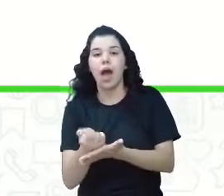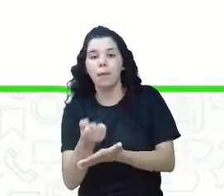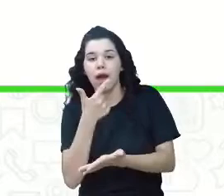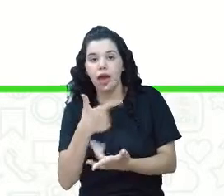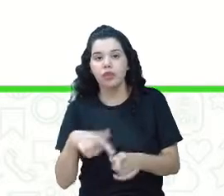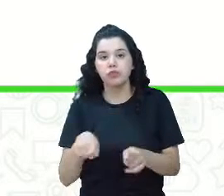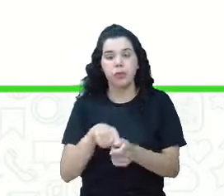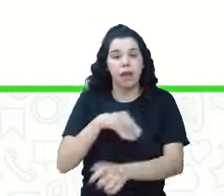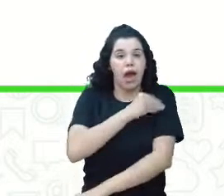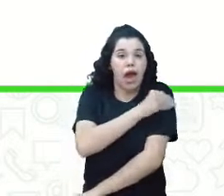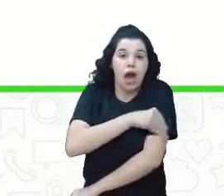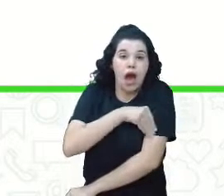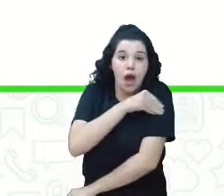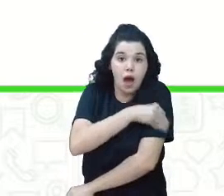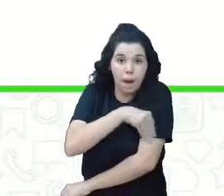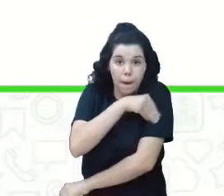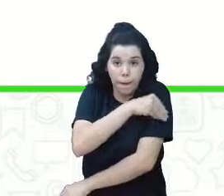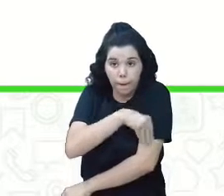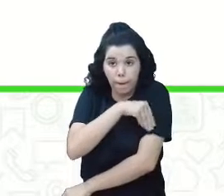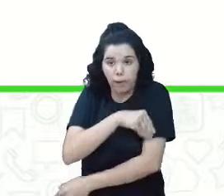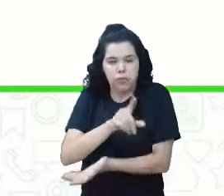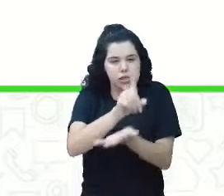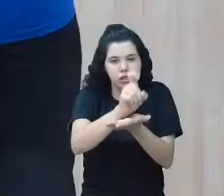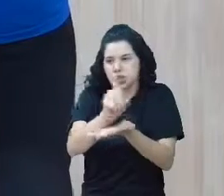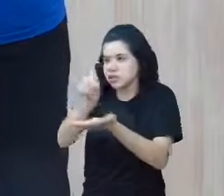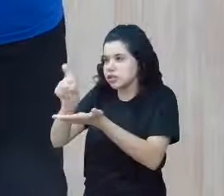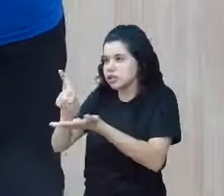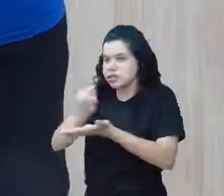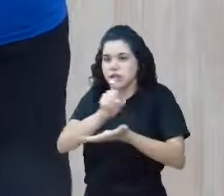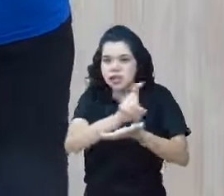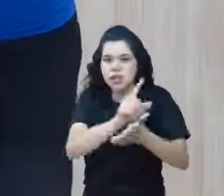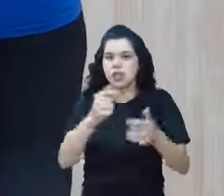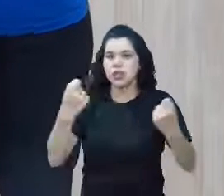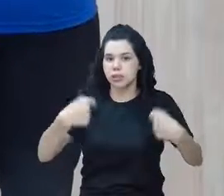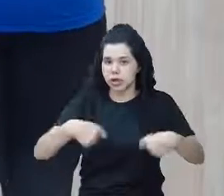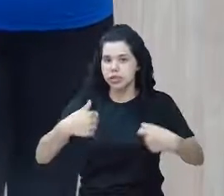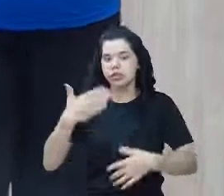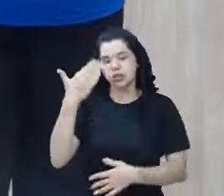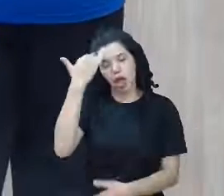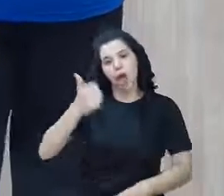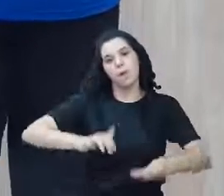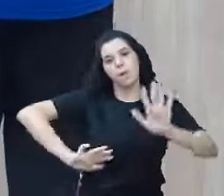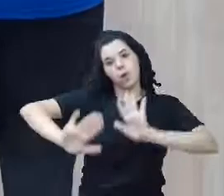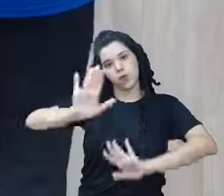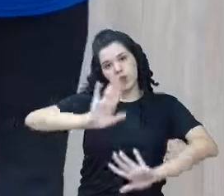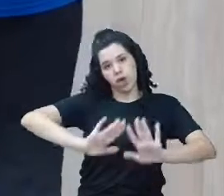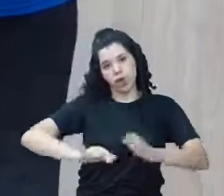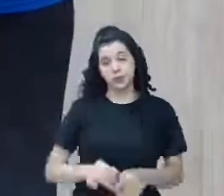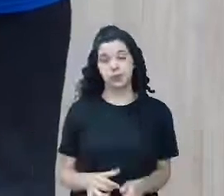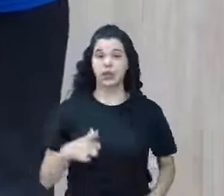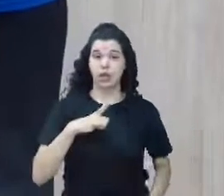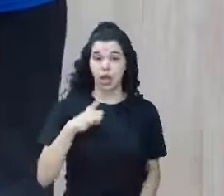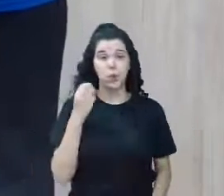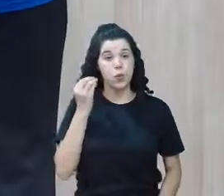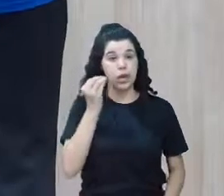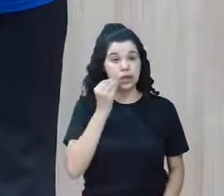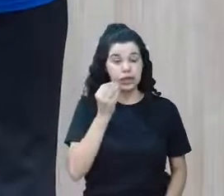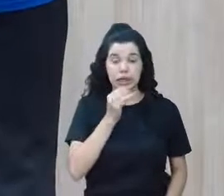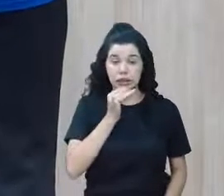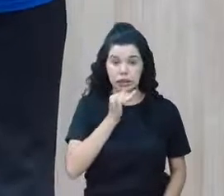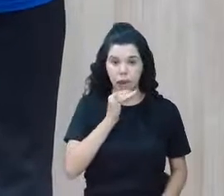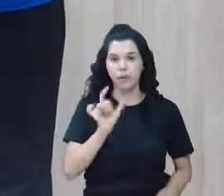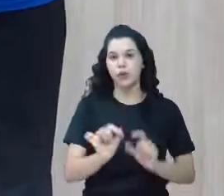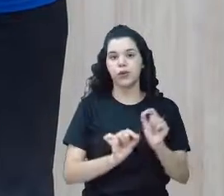álcool. Temos muitos exemplos aí, devido à pandemia, pessoas que acabaram nos hospitais